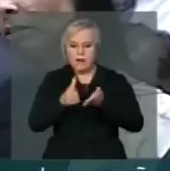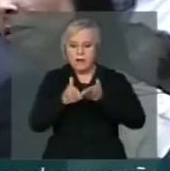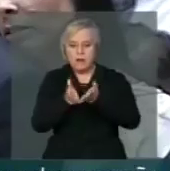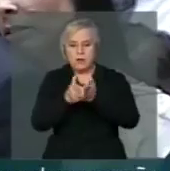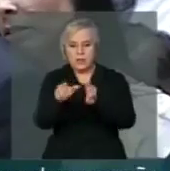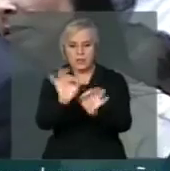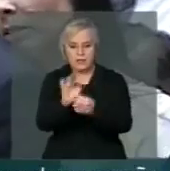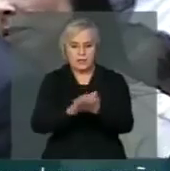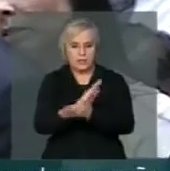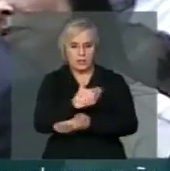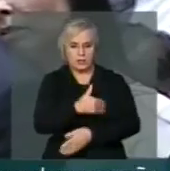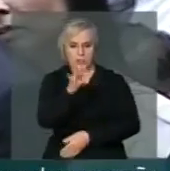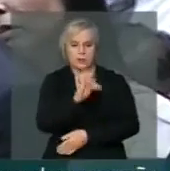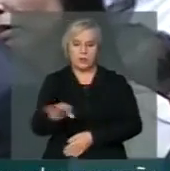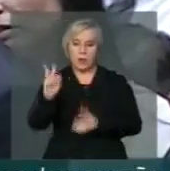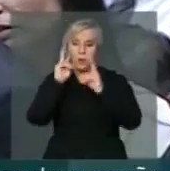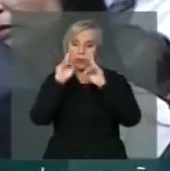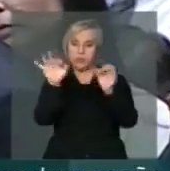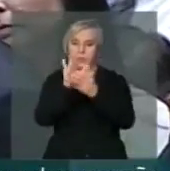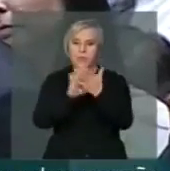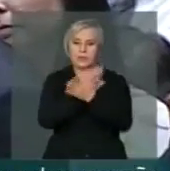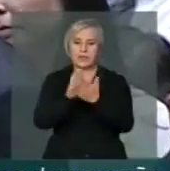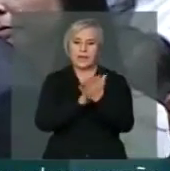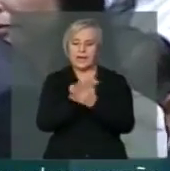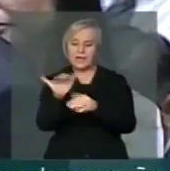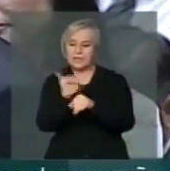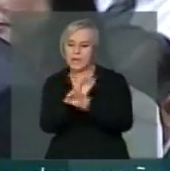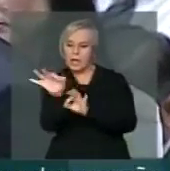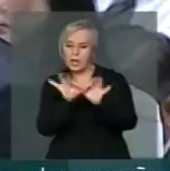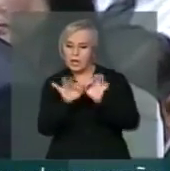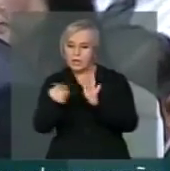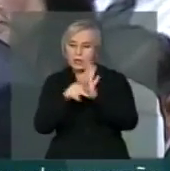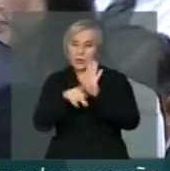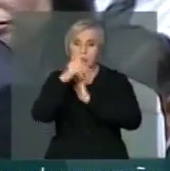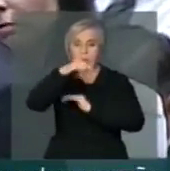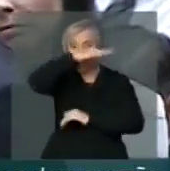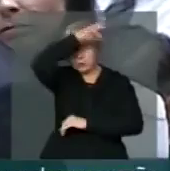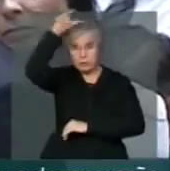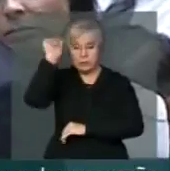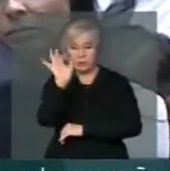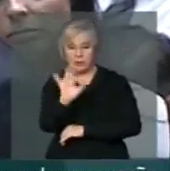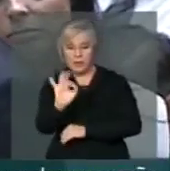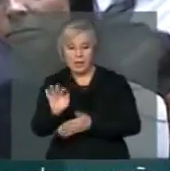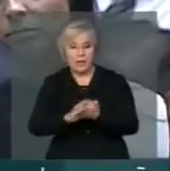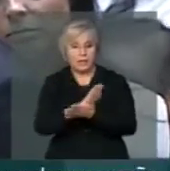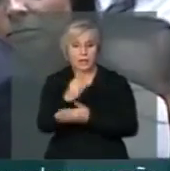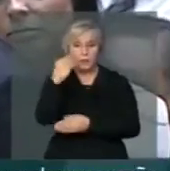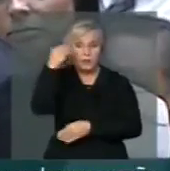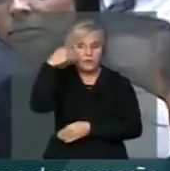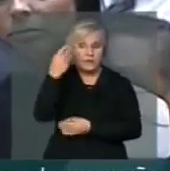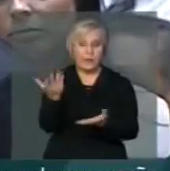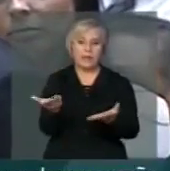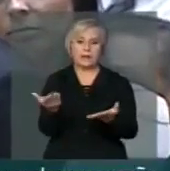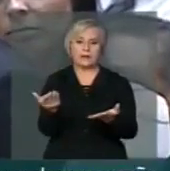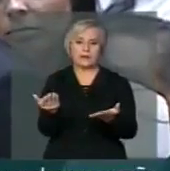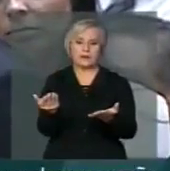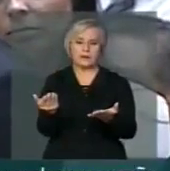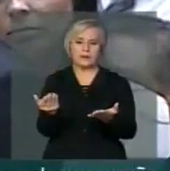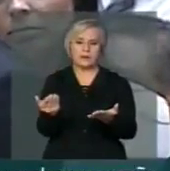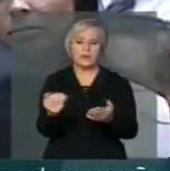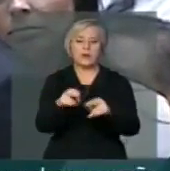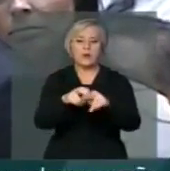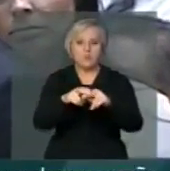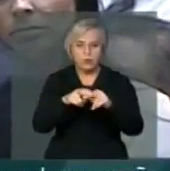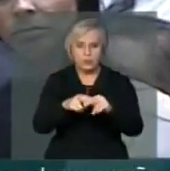o governo federal não presta atenção na logística que é muito carente, é muito fraca da região. Foi